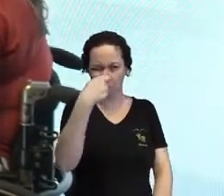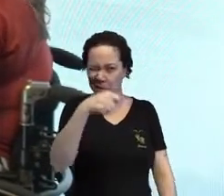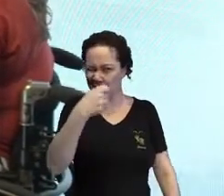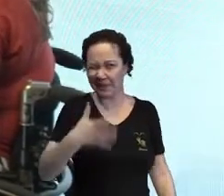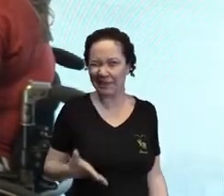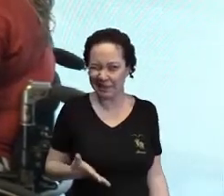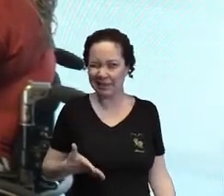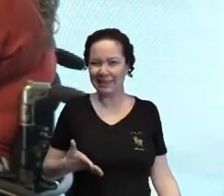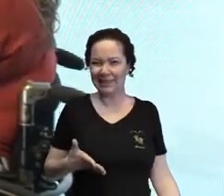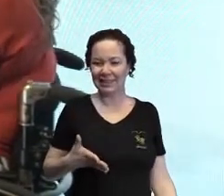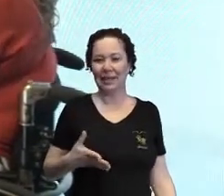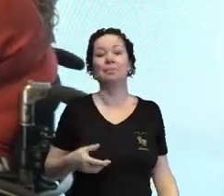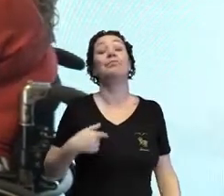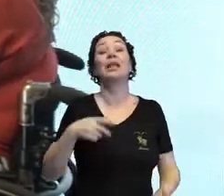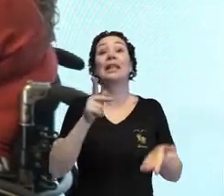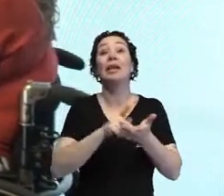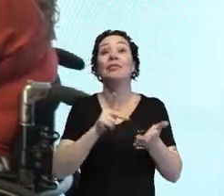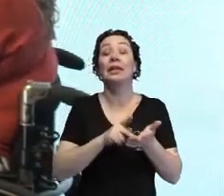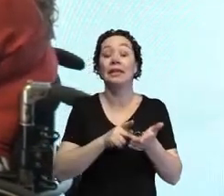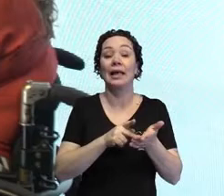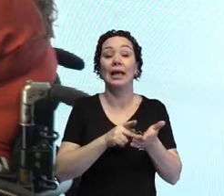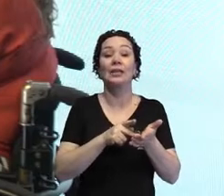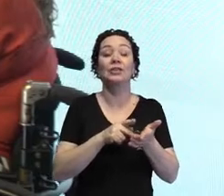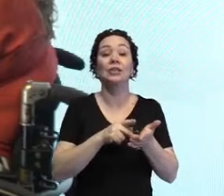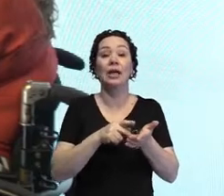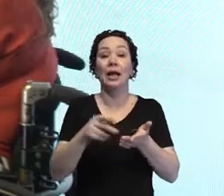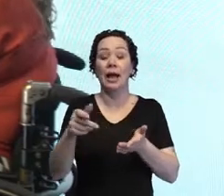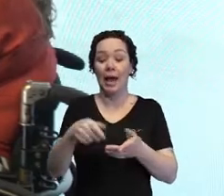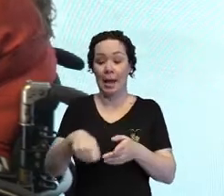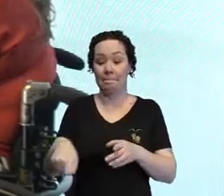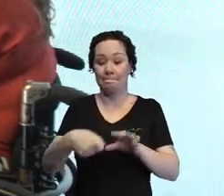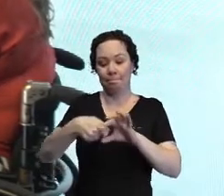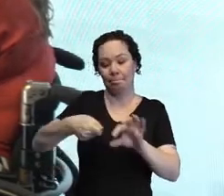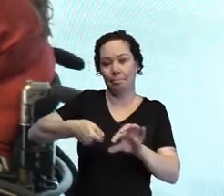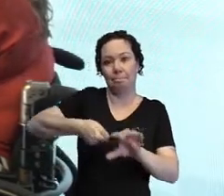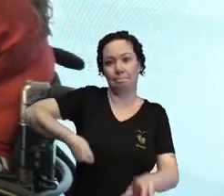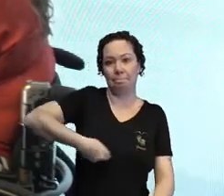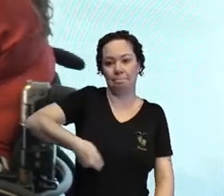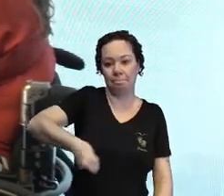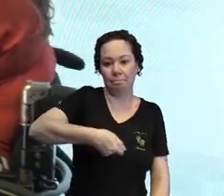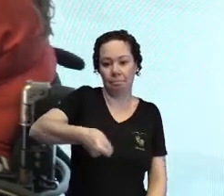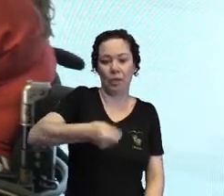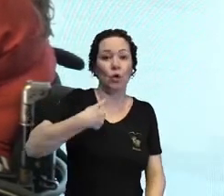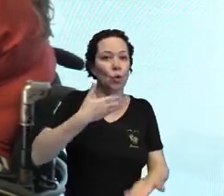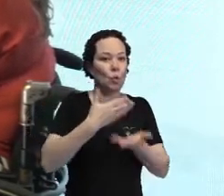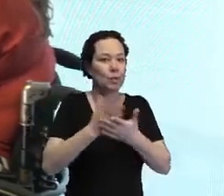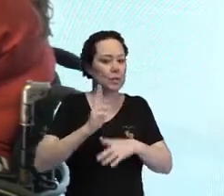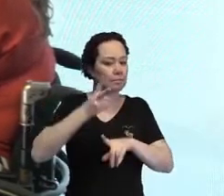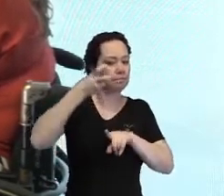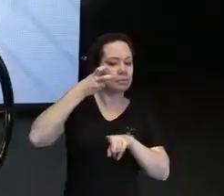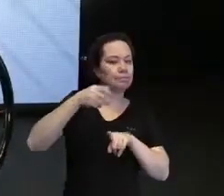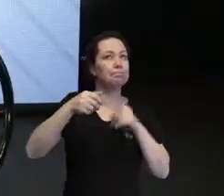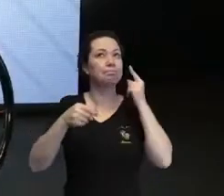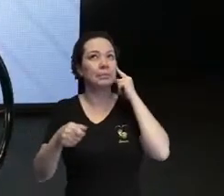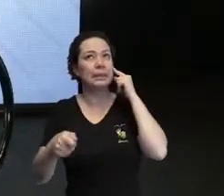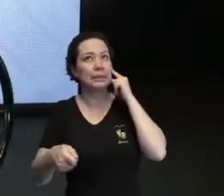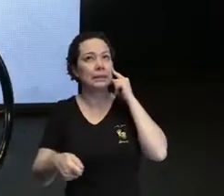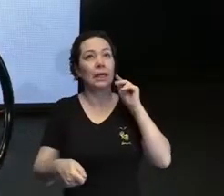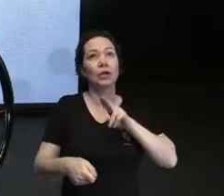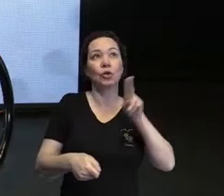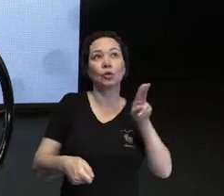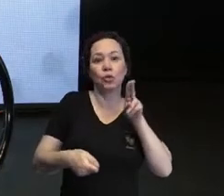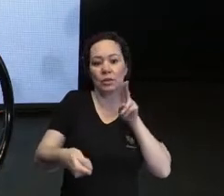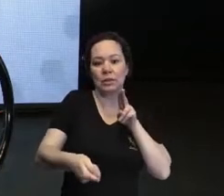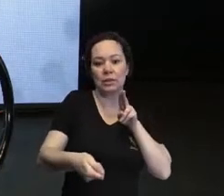Na realidade, a bengala, eu comecei a sentir e pensar nessa realidade, em usar a bengala